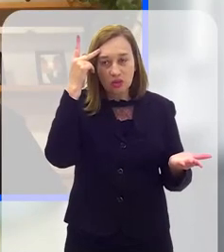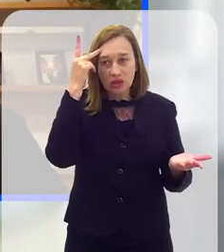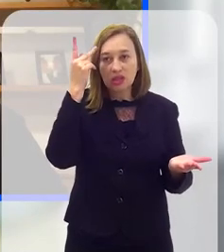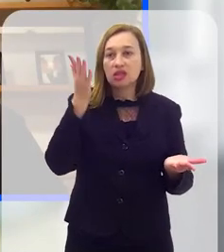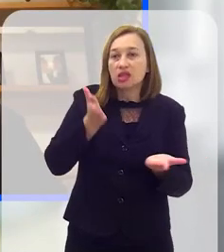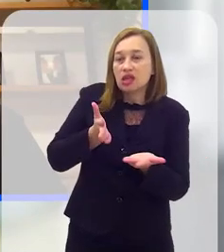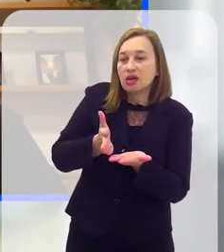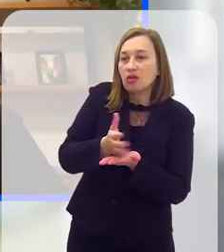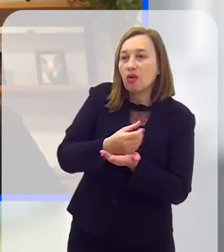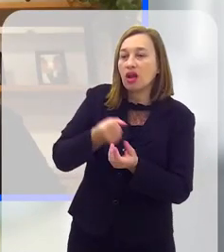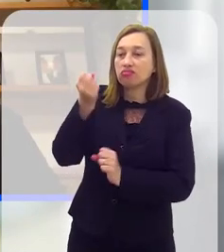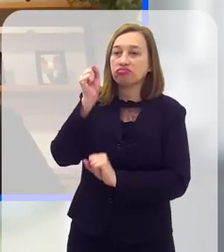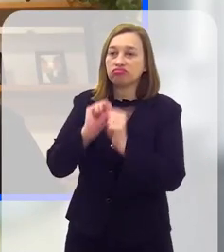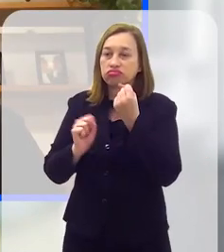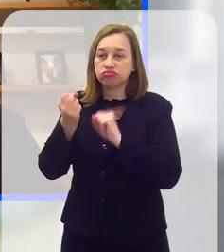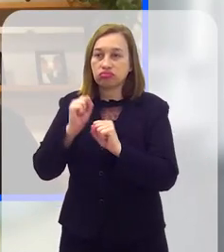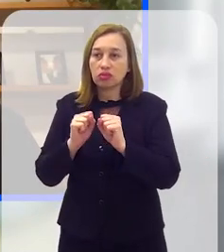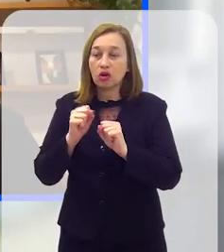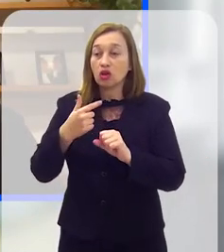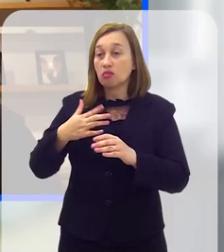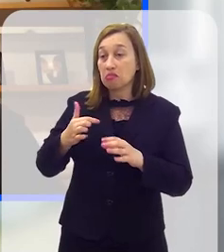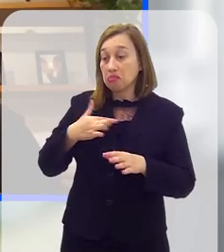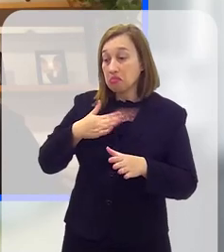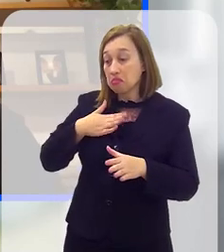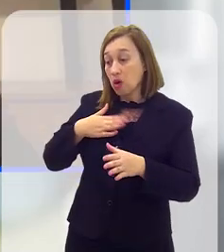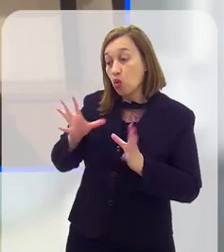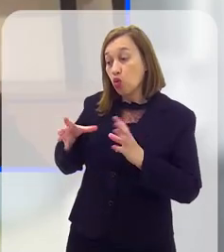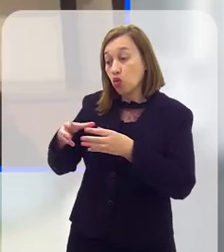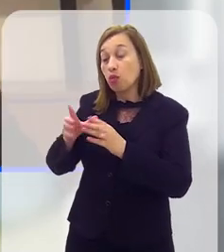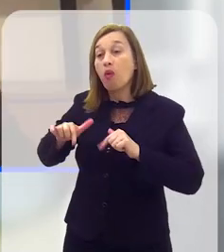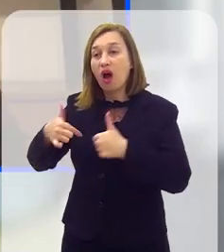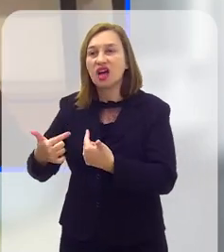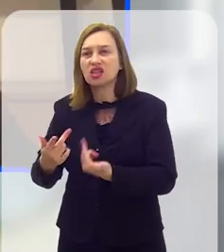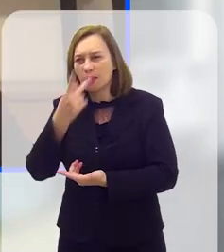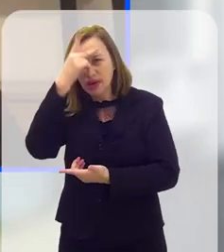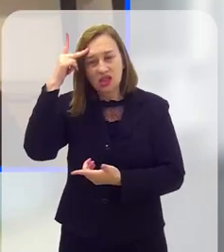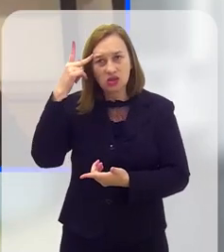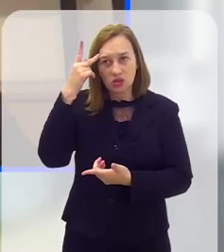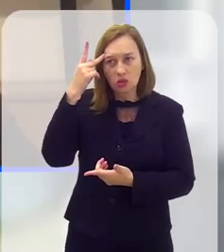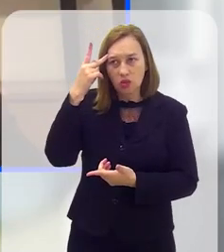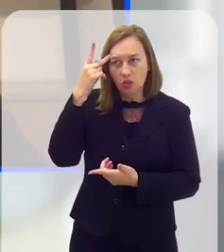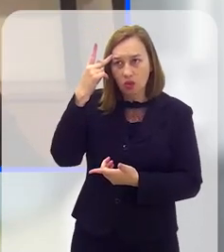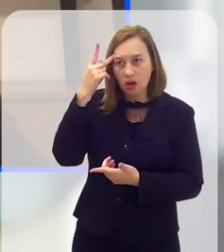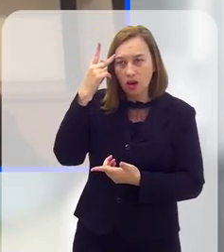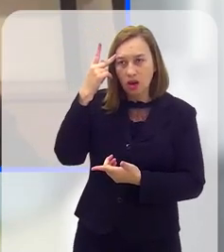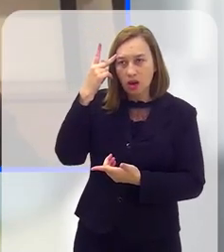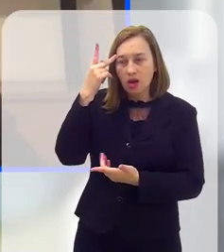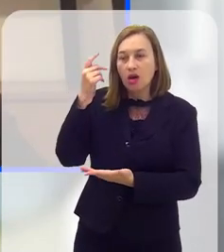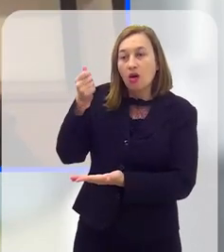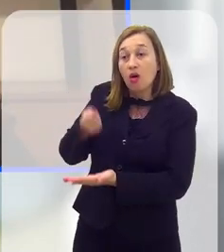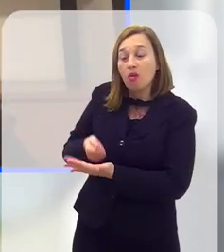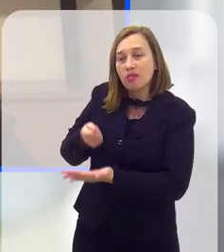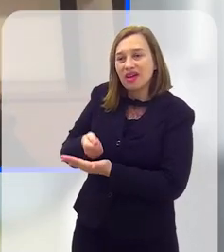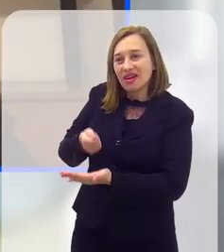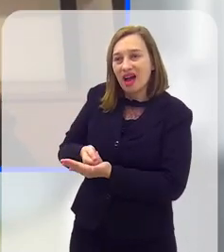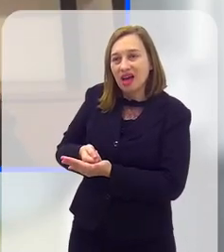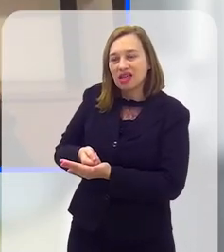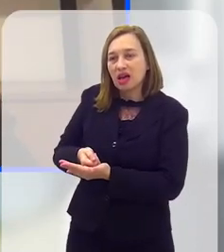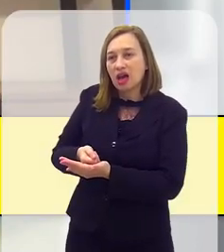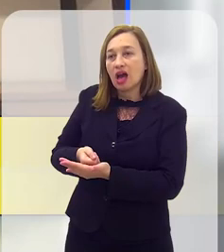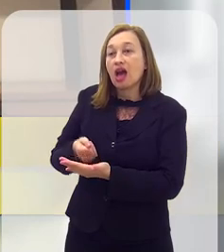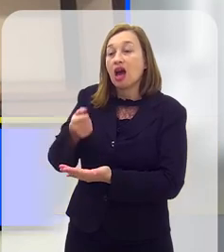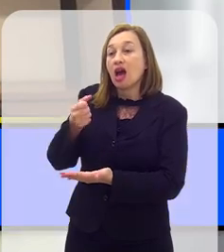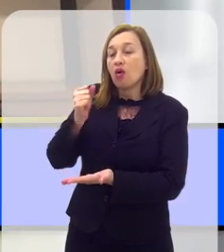físicas, dos domicílios e das pessoas jurídicas, que é onde até o meu grupo atua. A pessoa jurídica é obrigada a